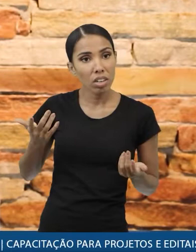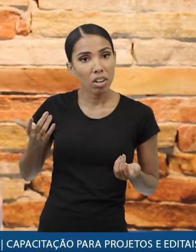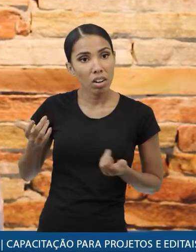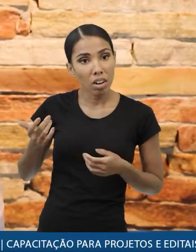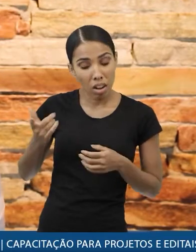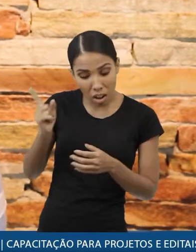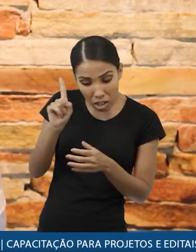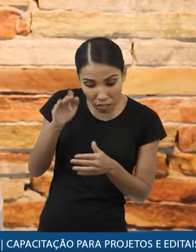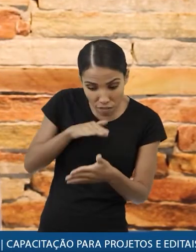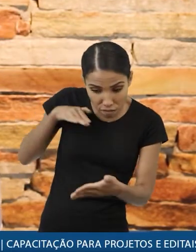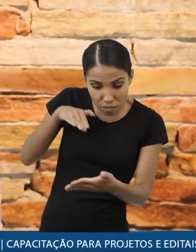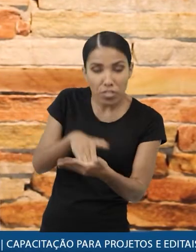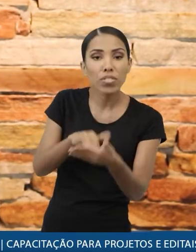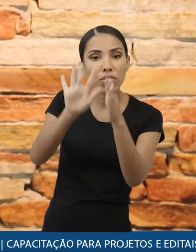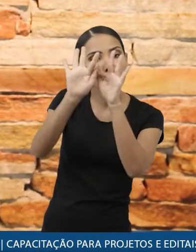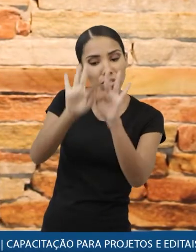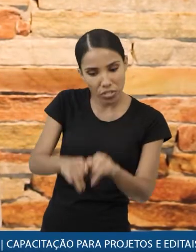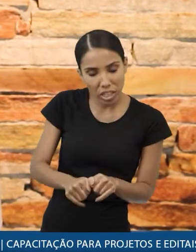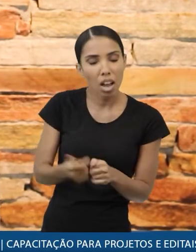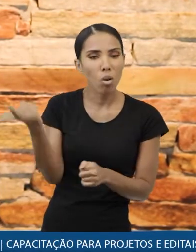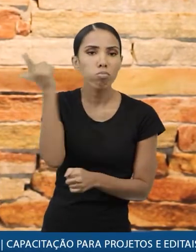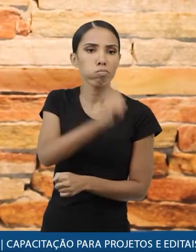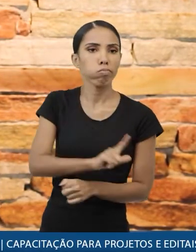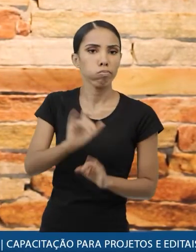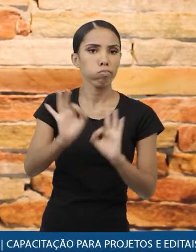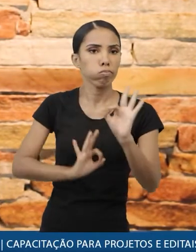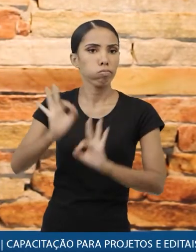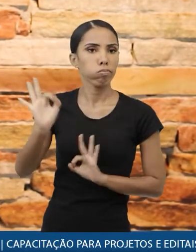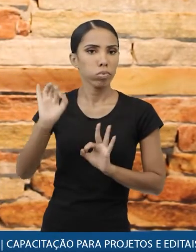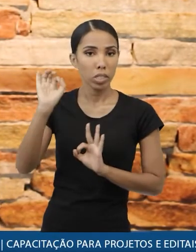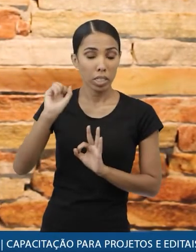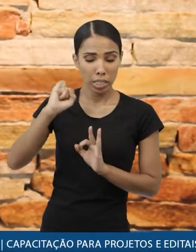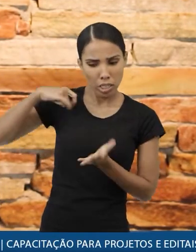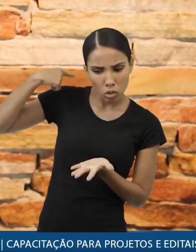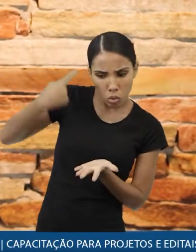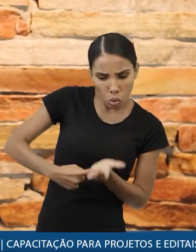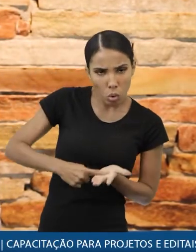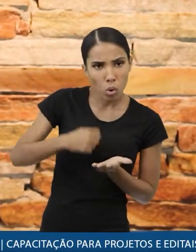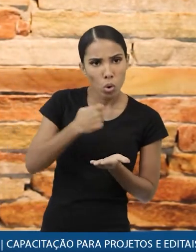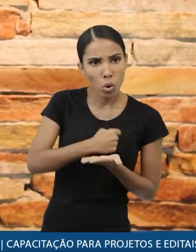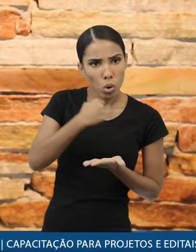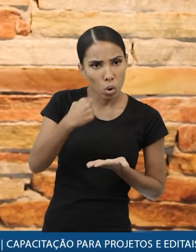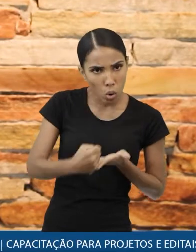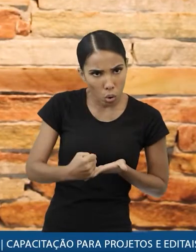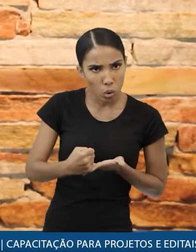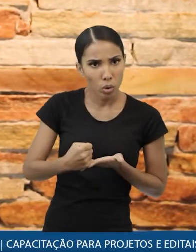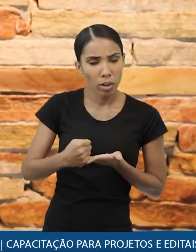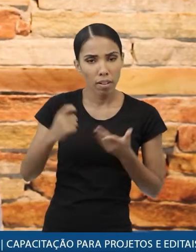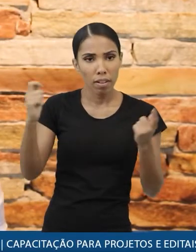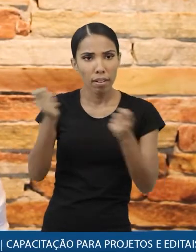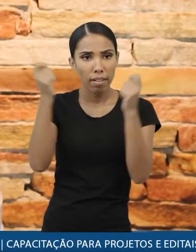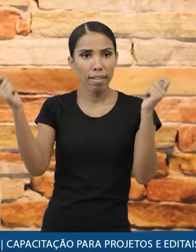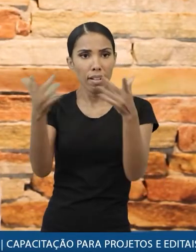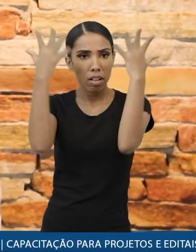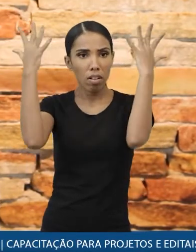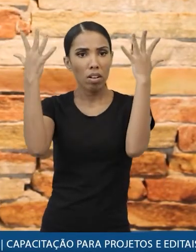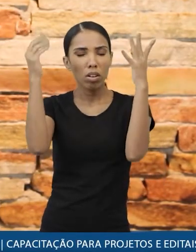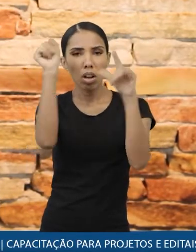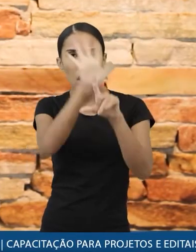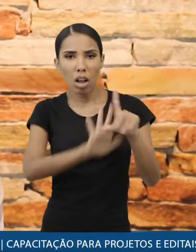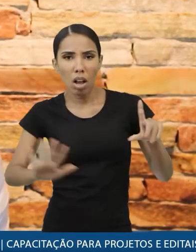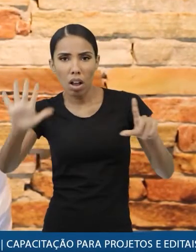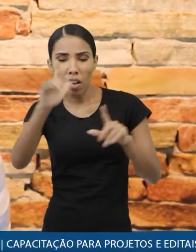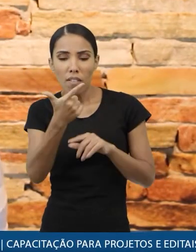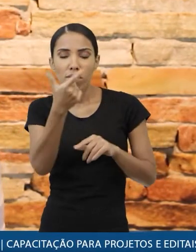atividade fim do projeto foi de fato realizada então se você se comprometeu contratualmente em realizar um espetáculo de artes